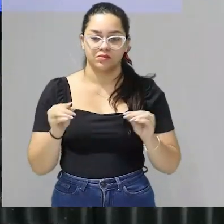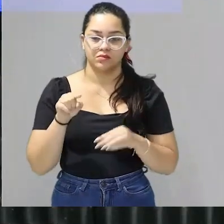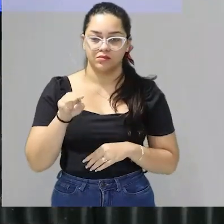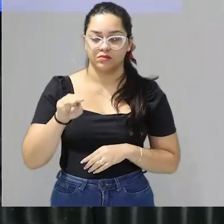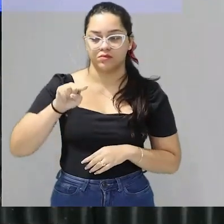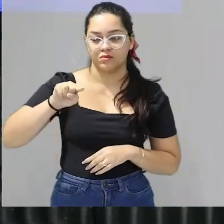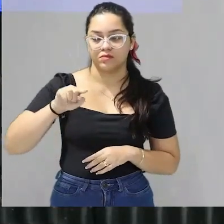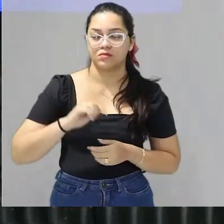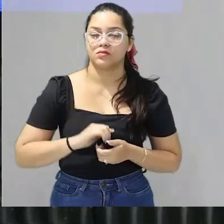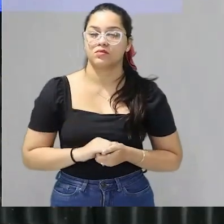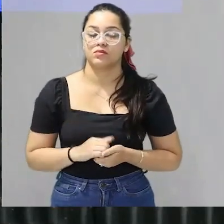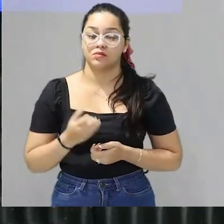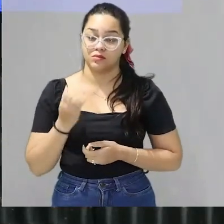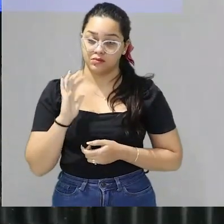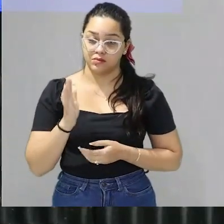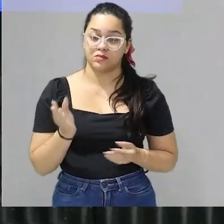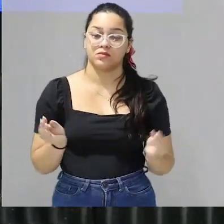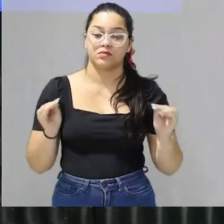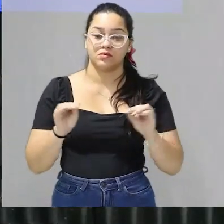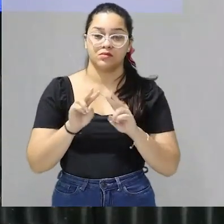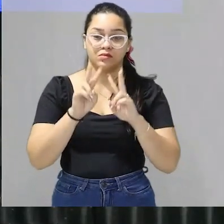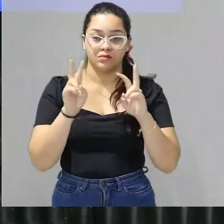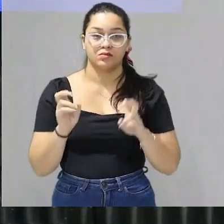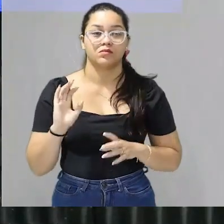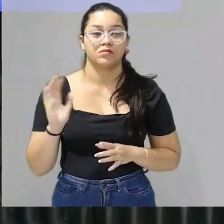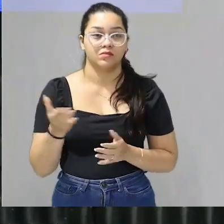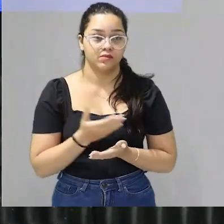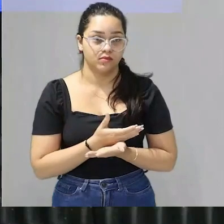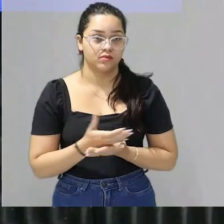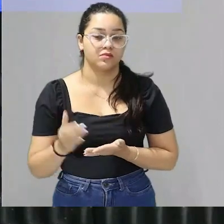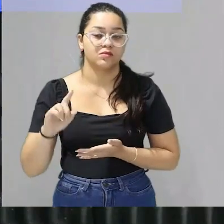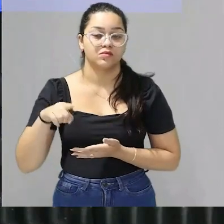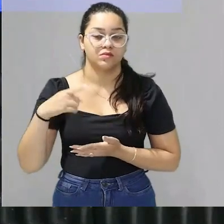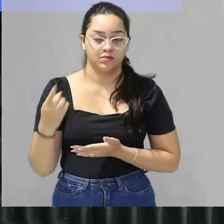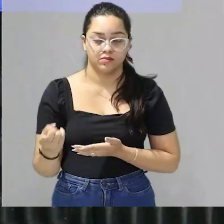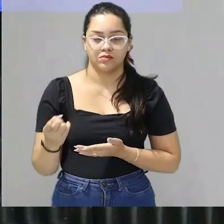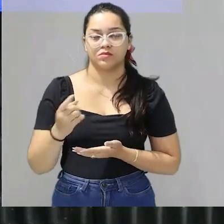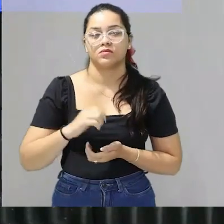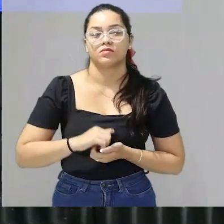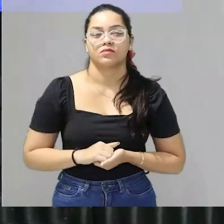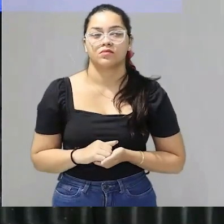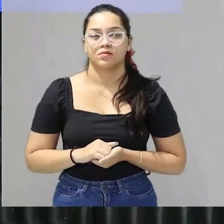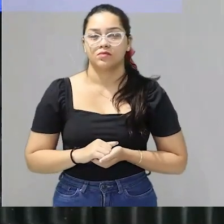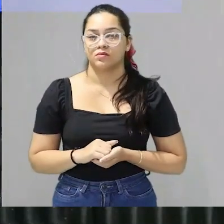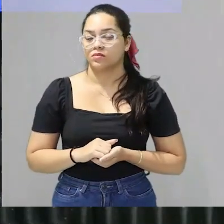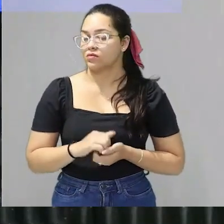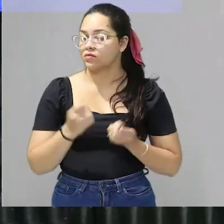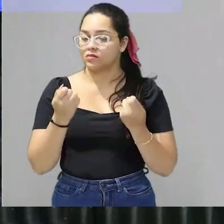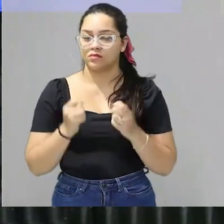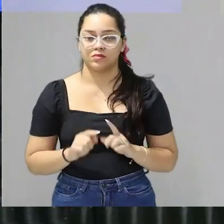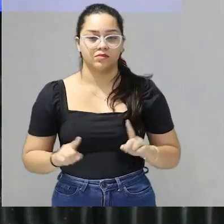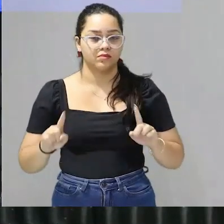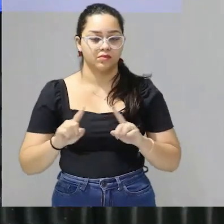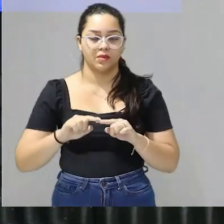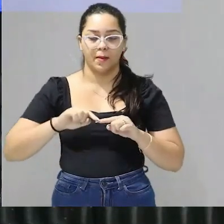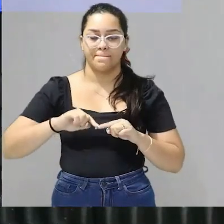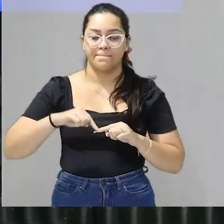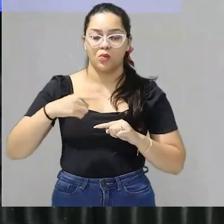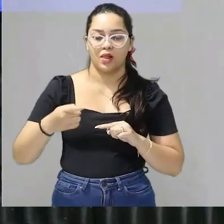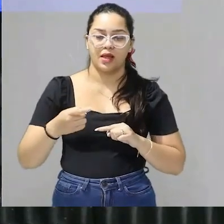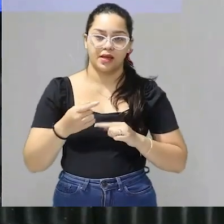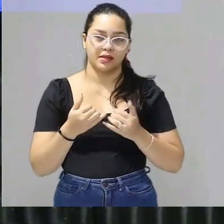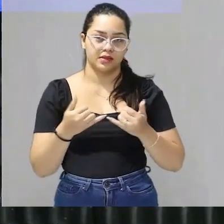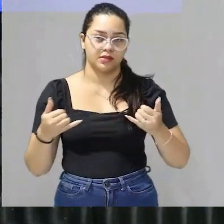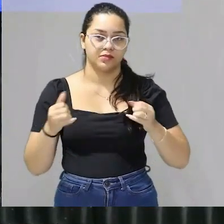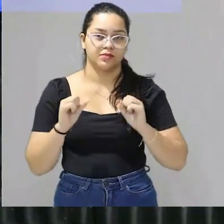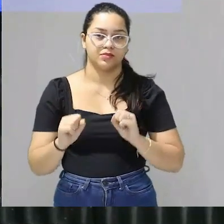outra coisa importante colocou o título já começa a redação logo em seguida não é necessário pular uma